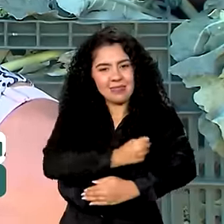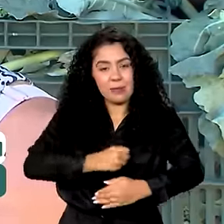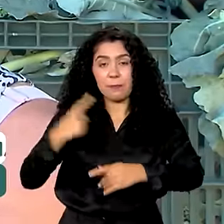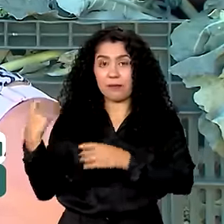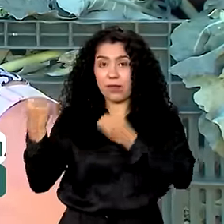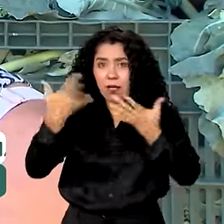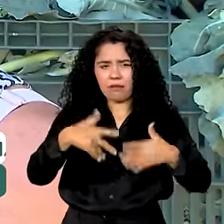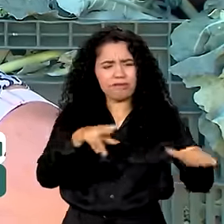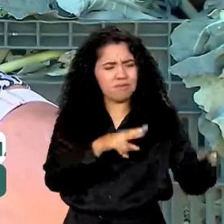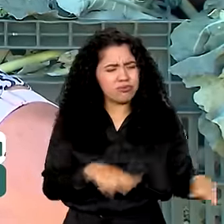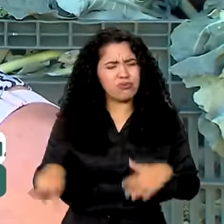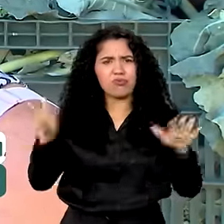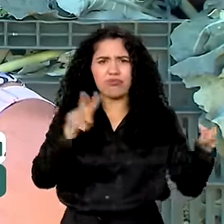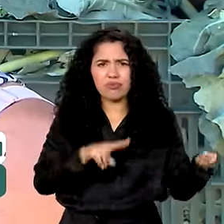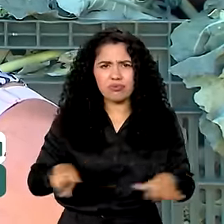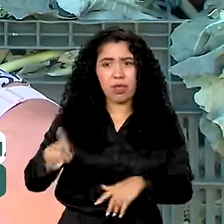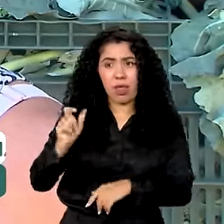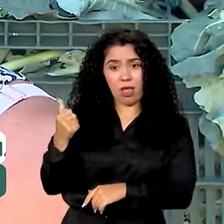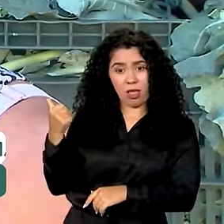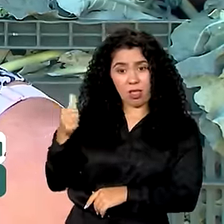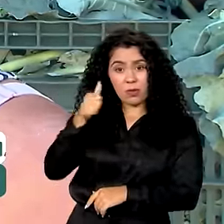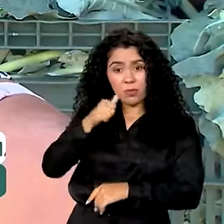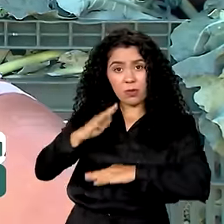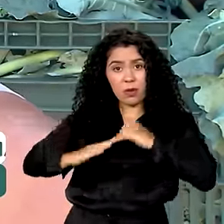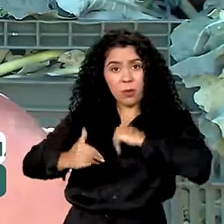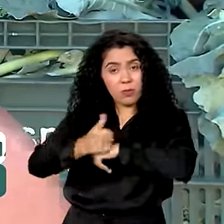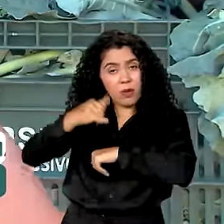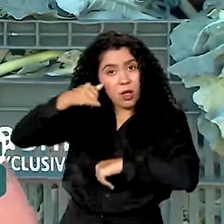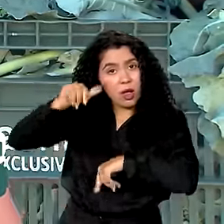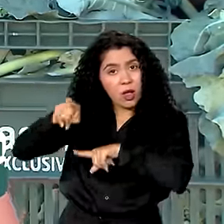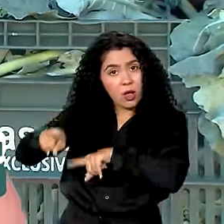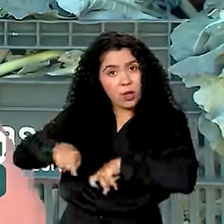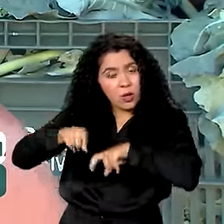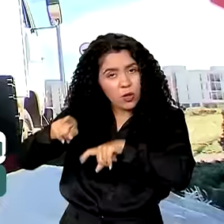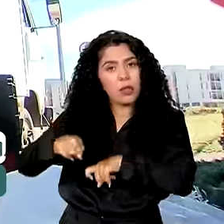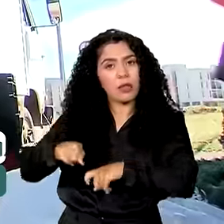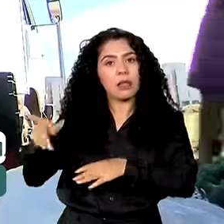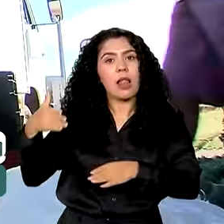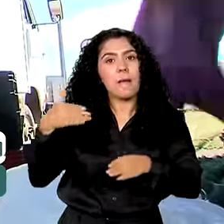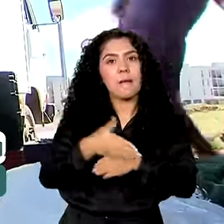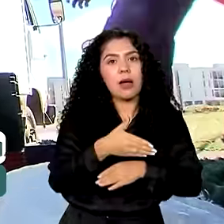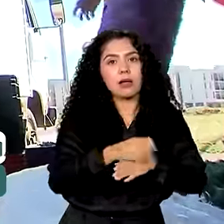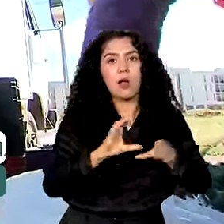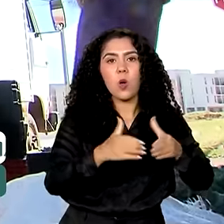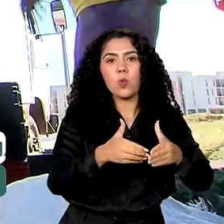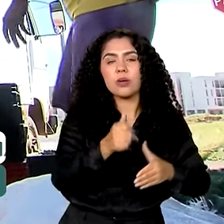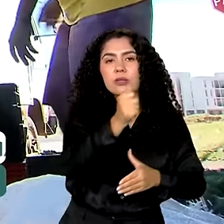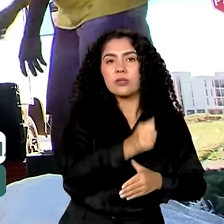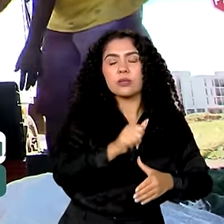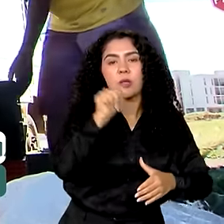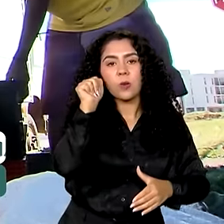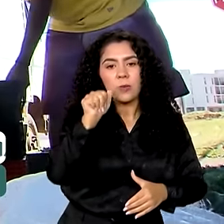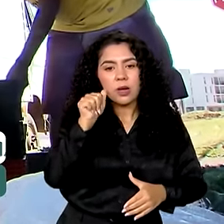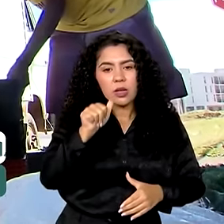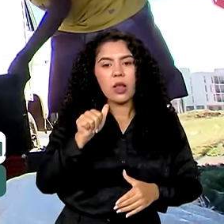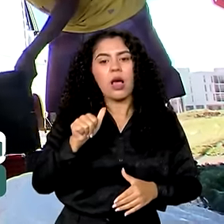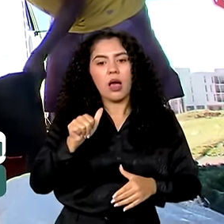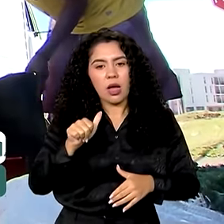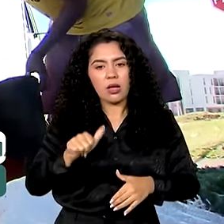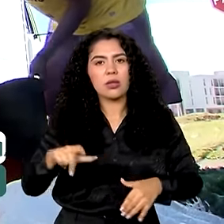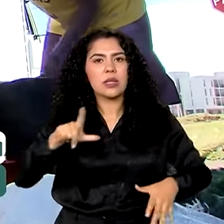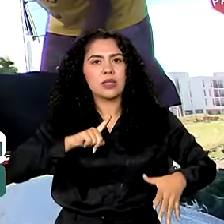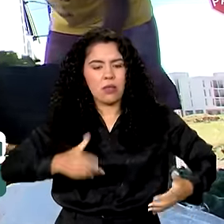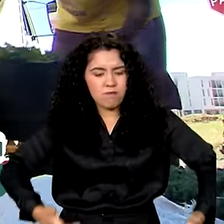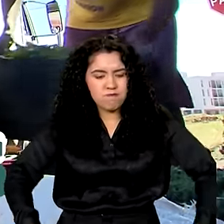semana, essa agricultura familiar, que faz parte de uma associação de mulheres assentadas, entrega cerca de